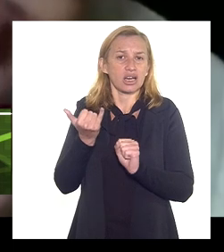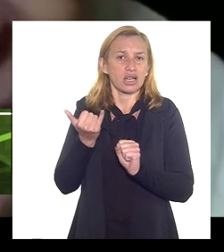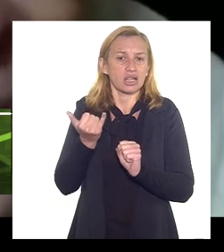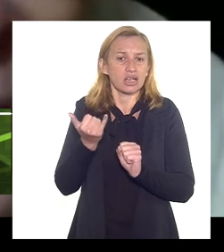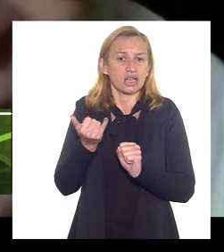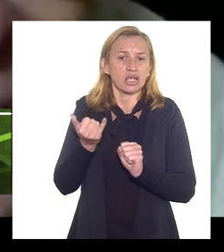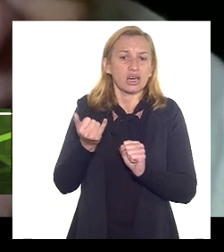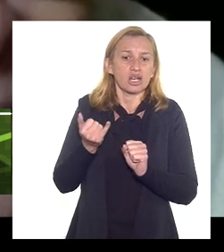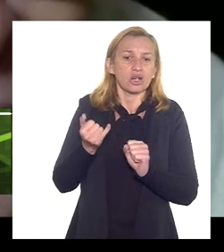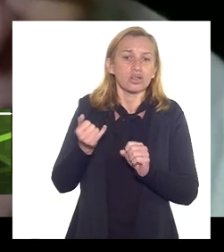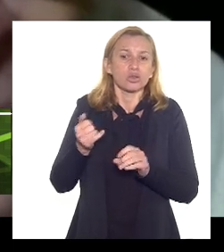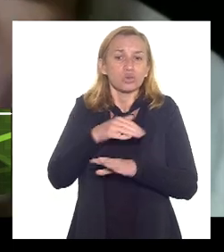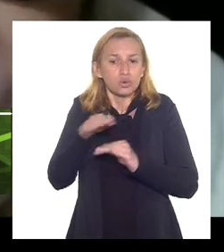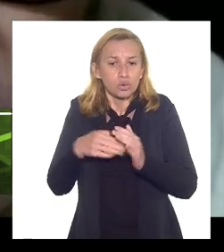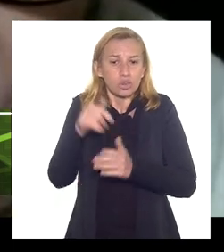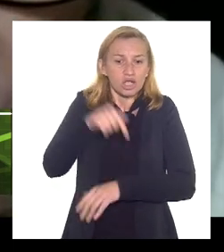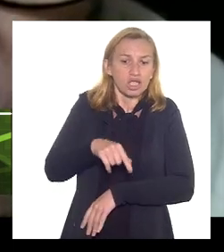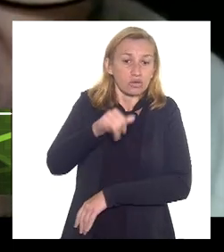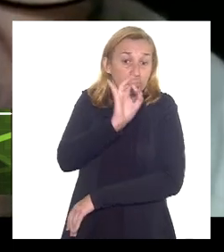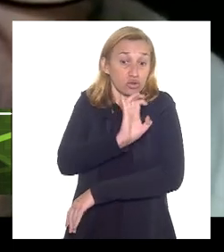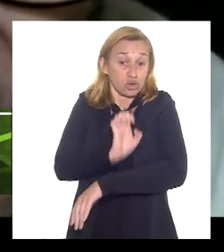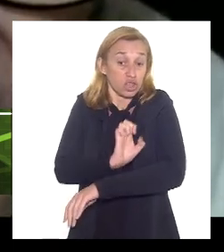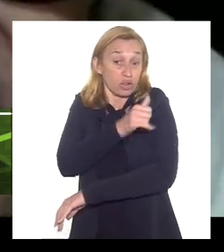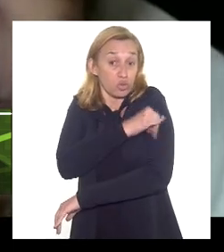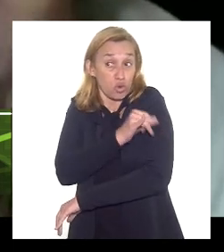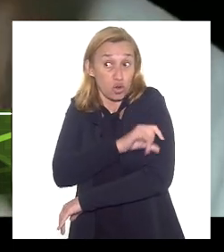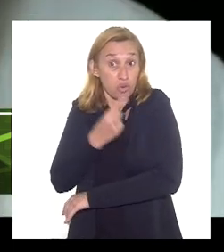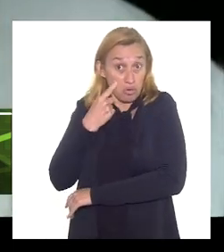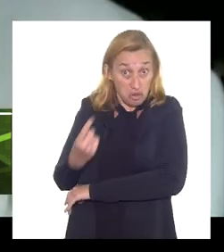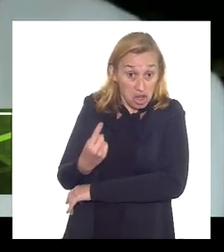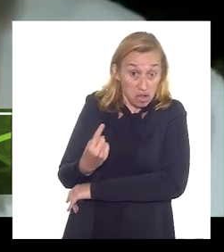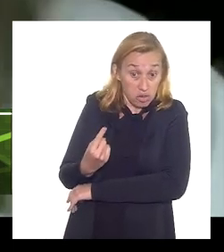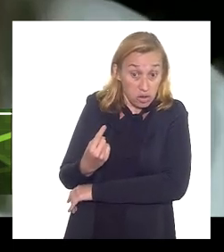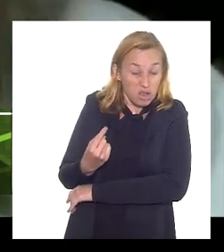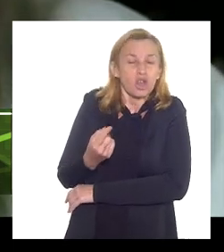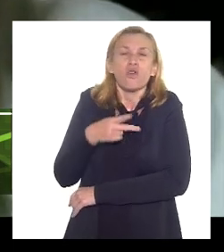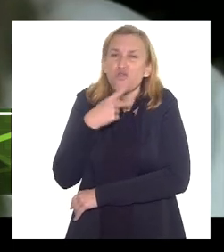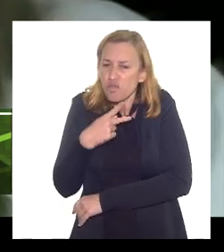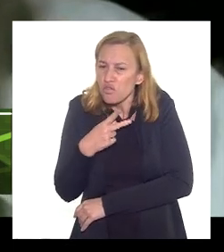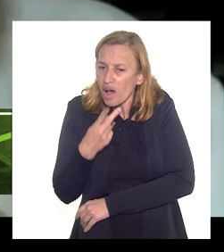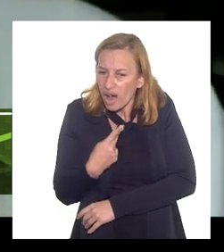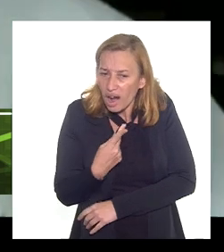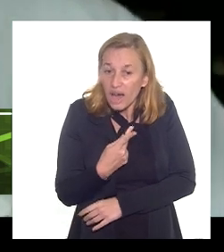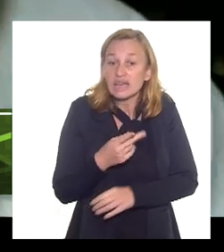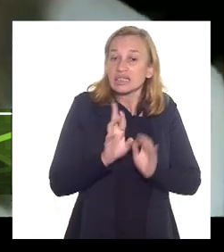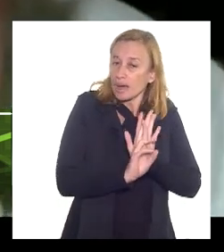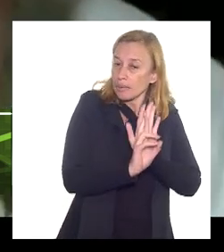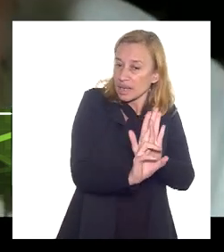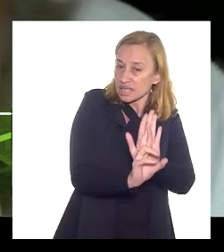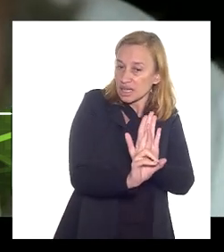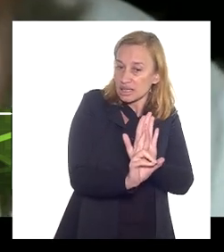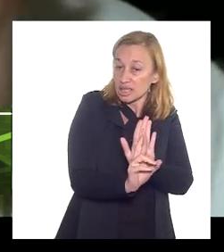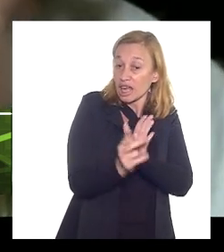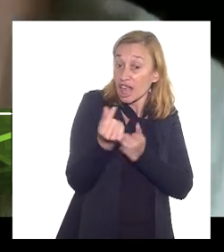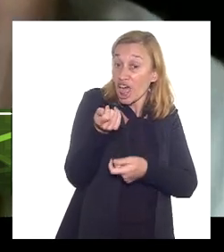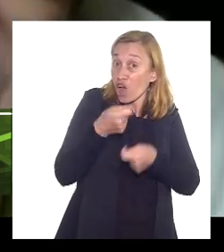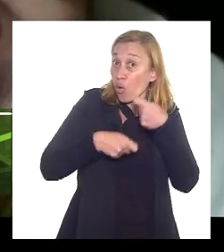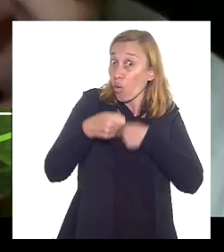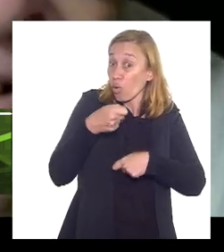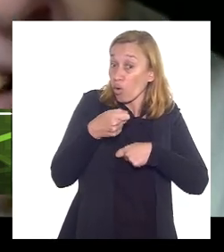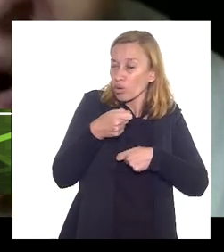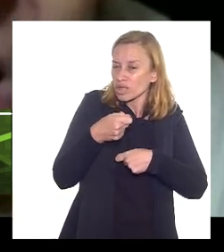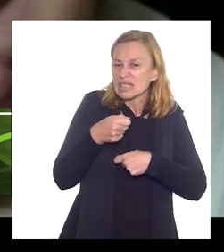aqui no estado do Rio pelo jeito então vamos dizer que nós temos uma representatividade econômica